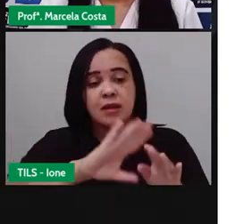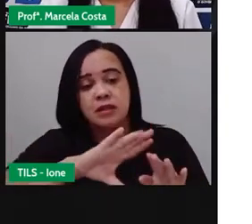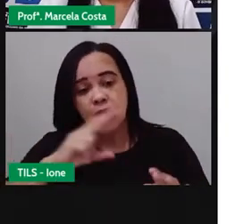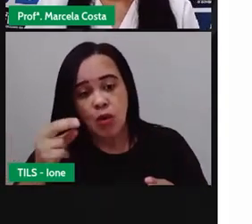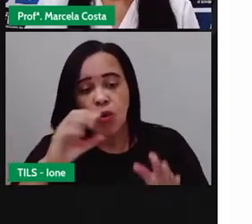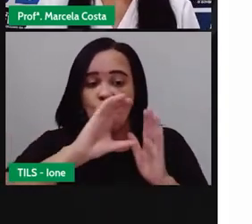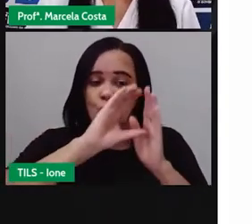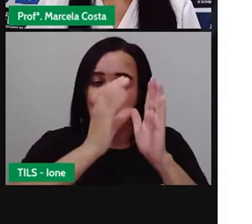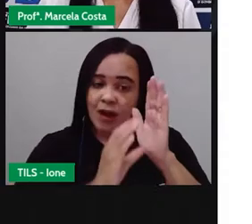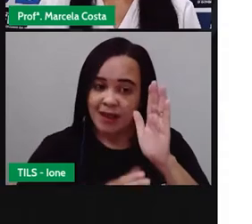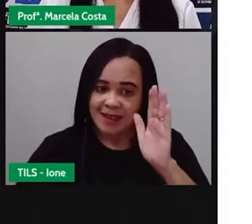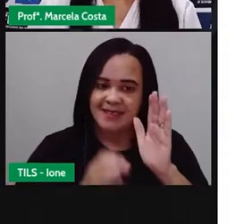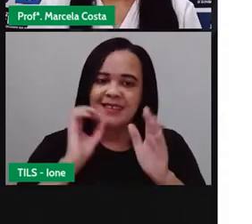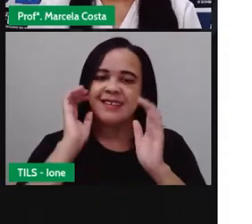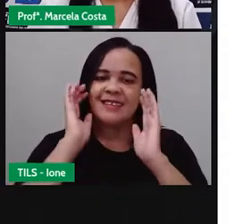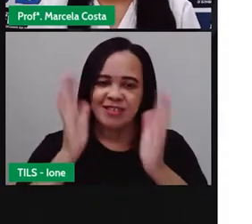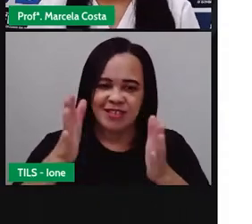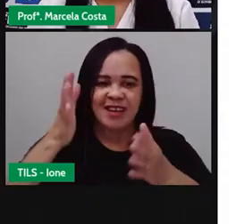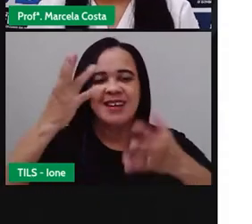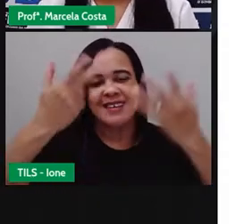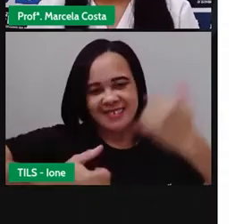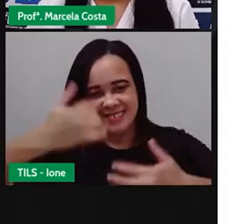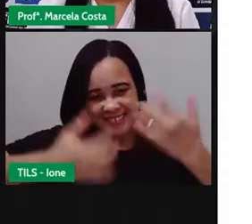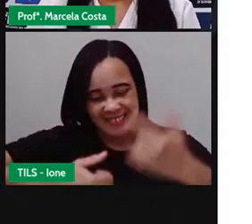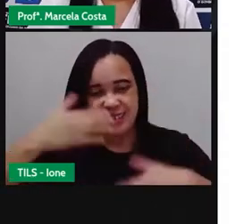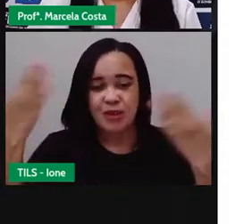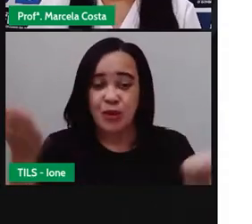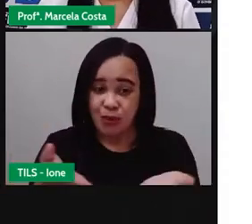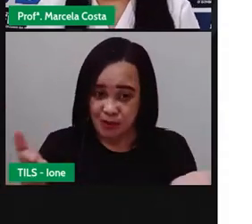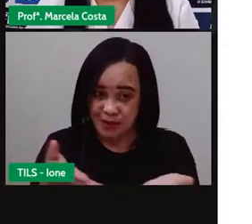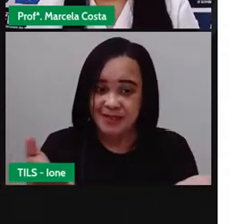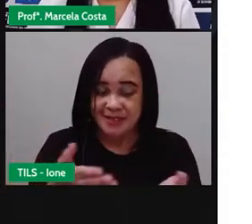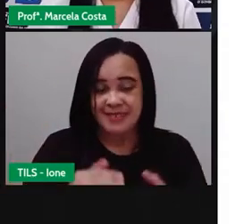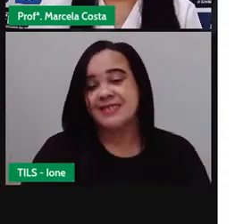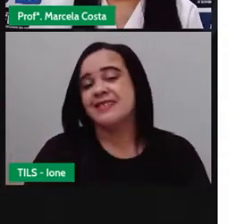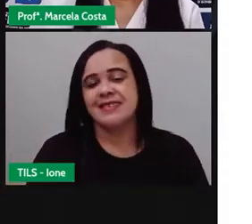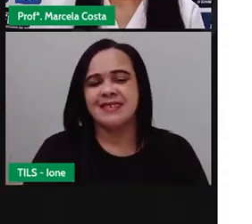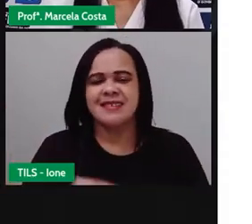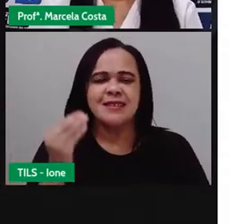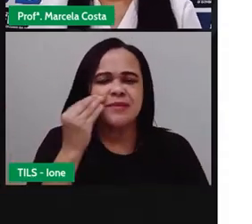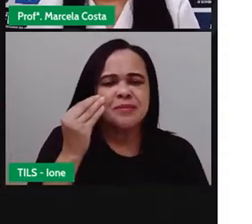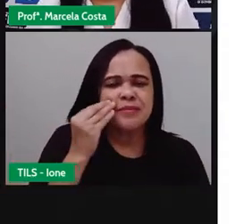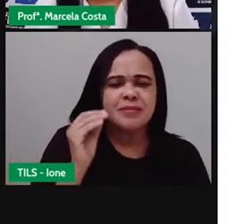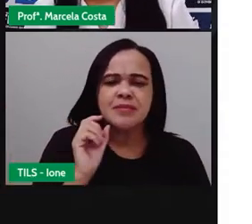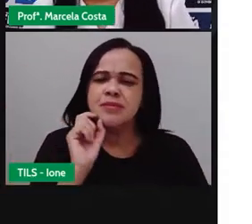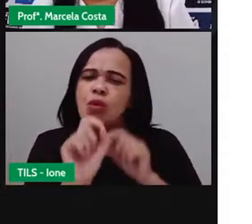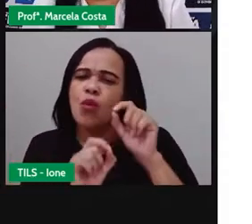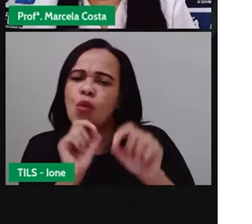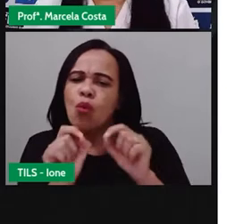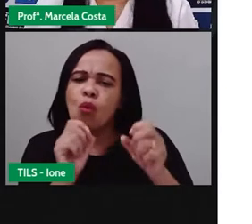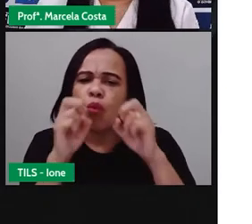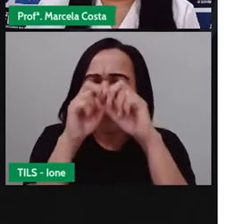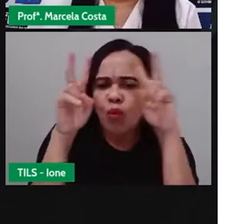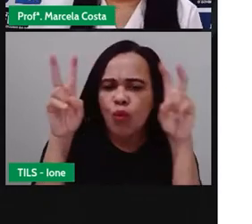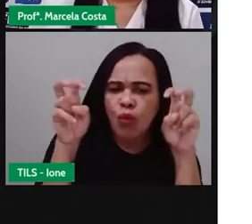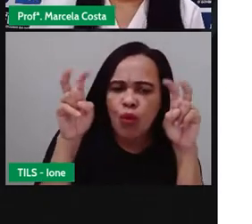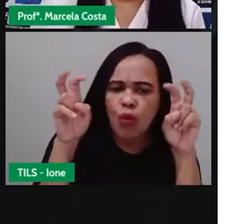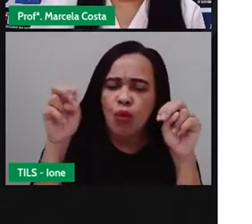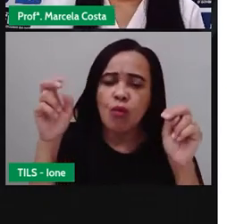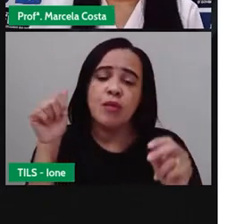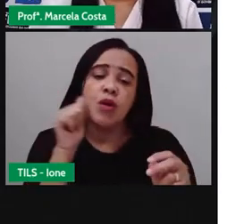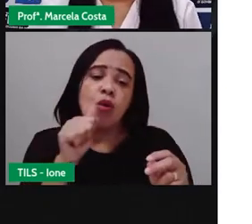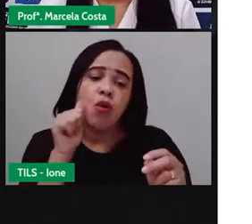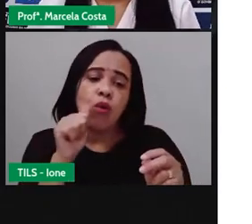foi elencando aqui. Tentando identificar o título, o nome do autor,